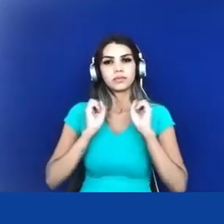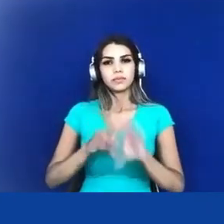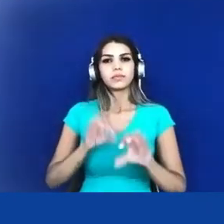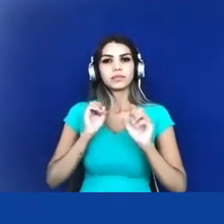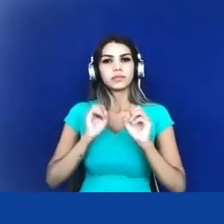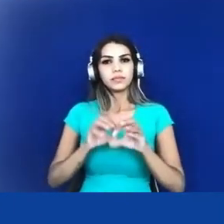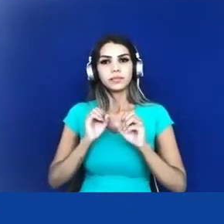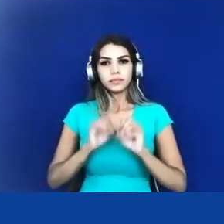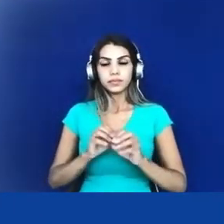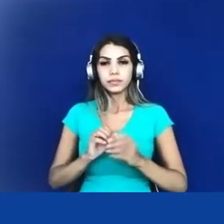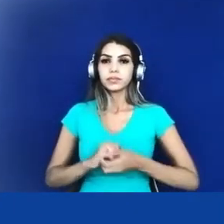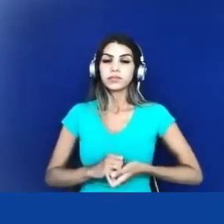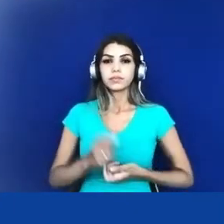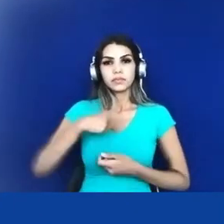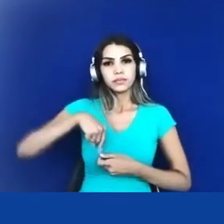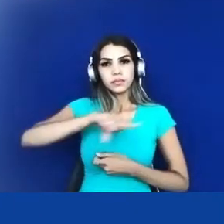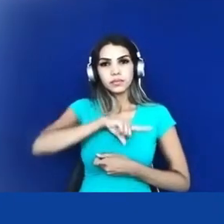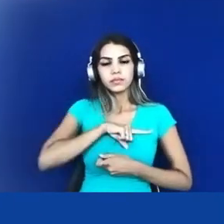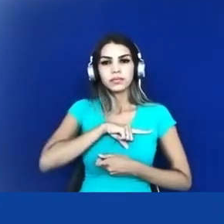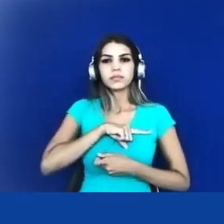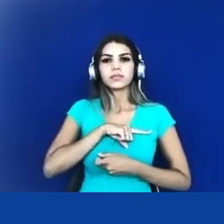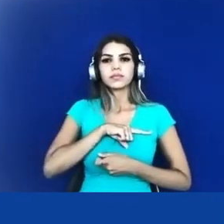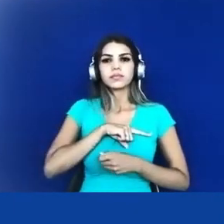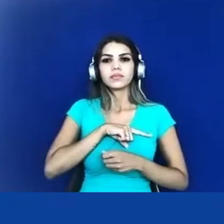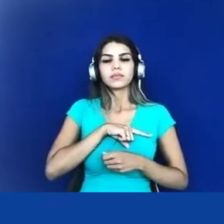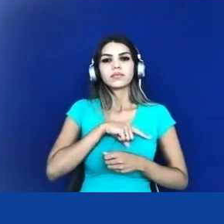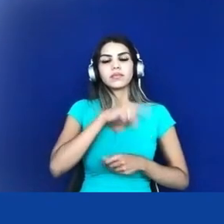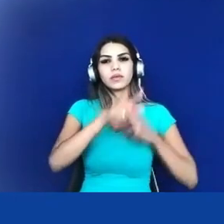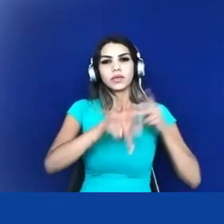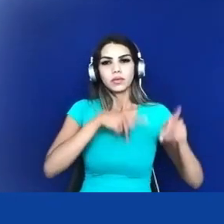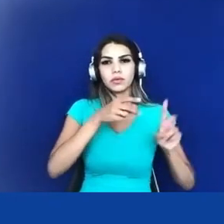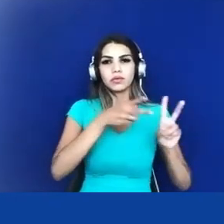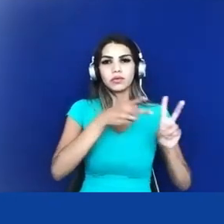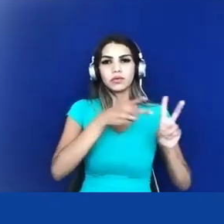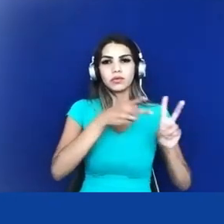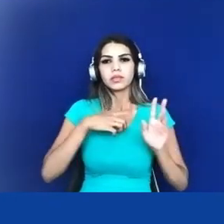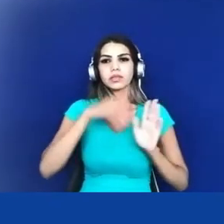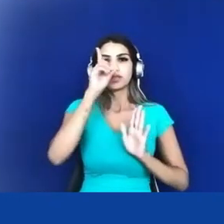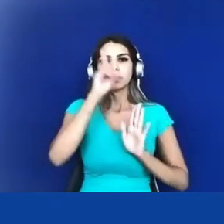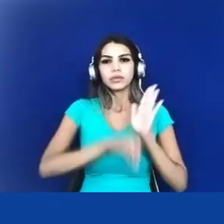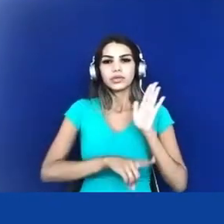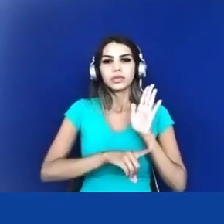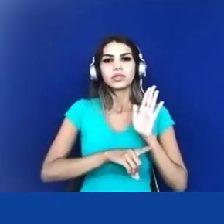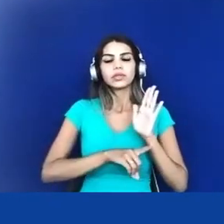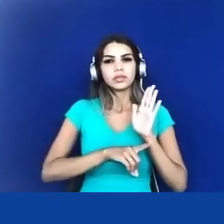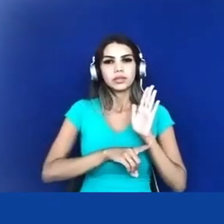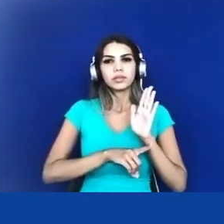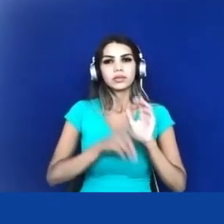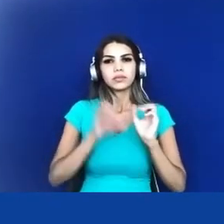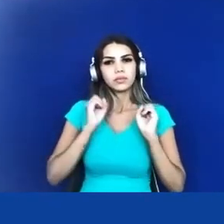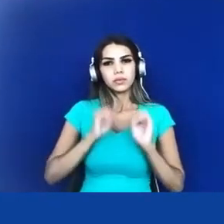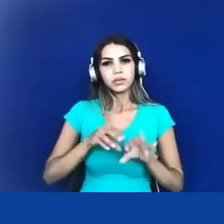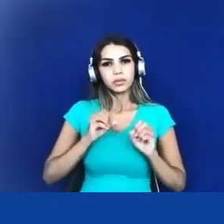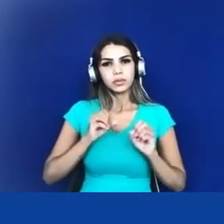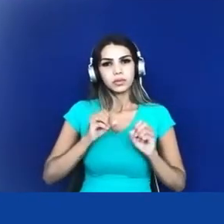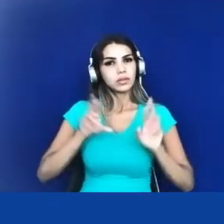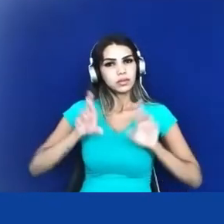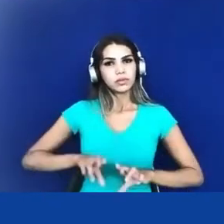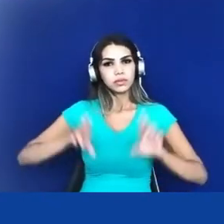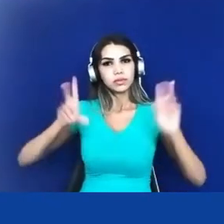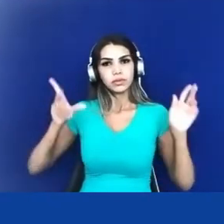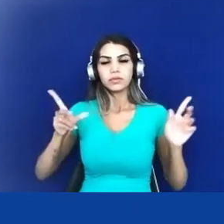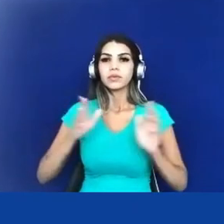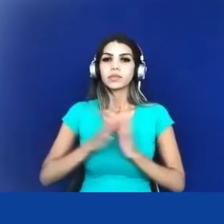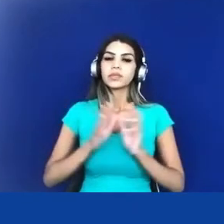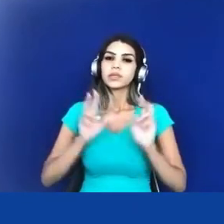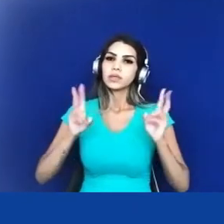povos indígenas temos direito a uma educação diferenciada né e com relação ao direito à